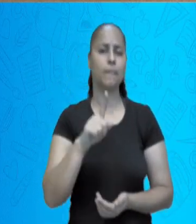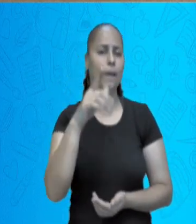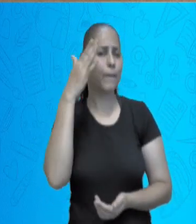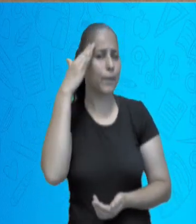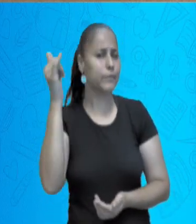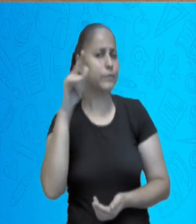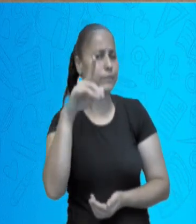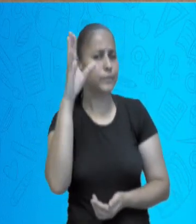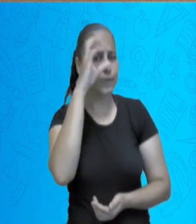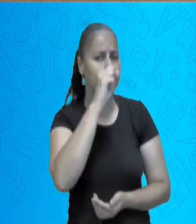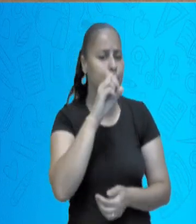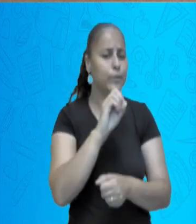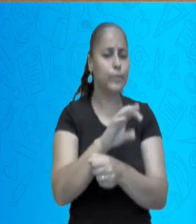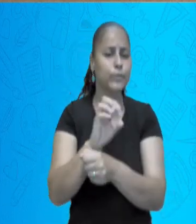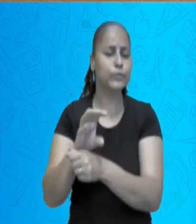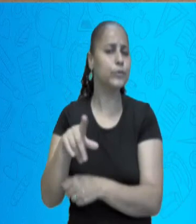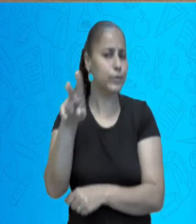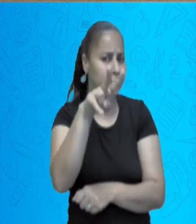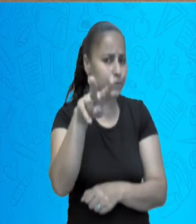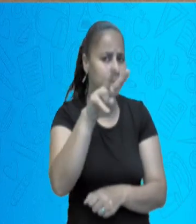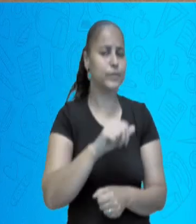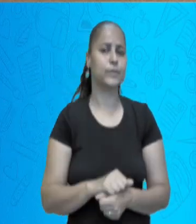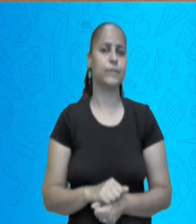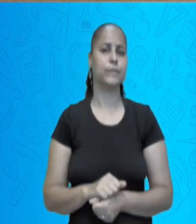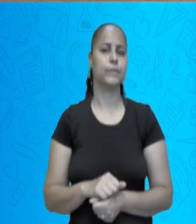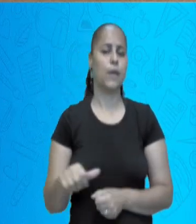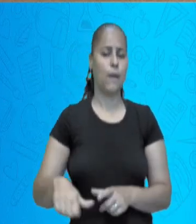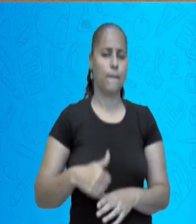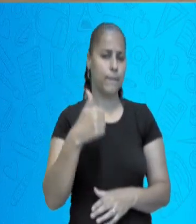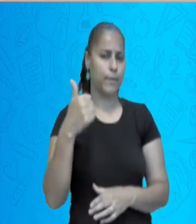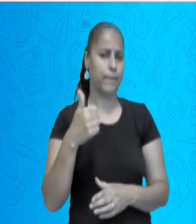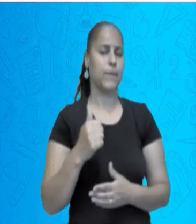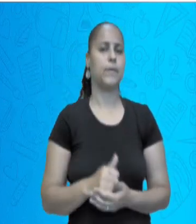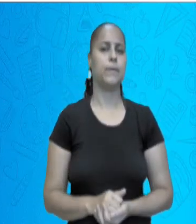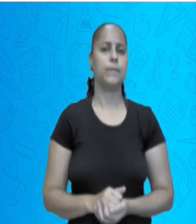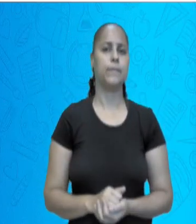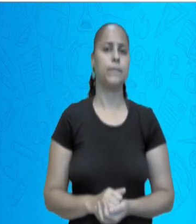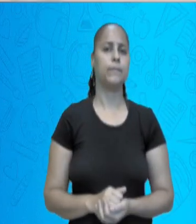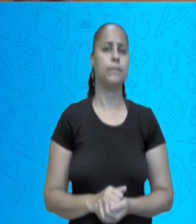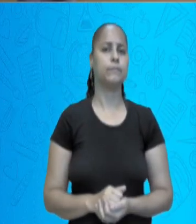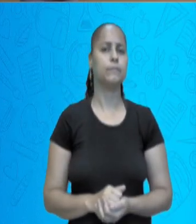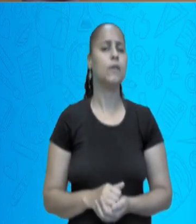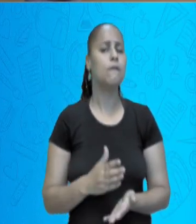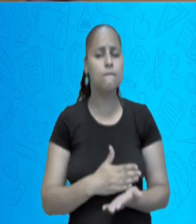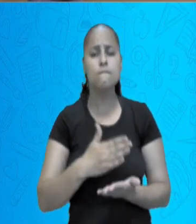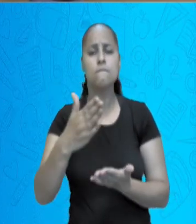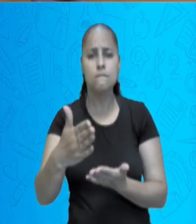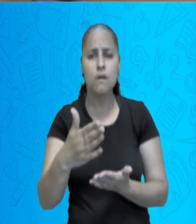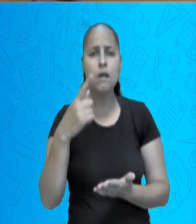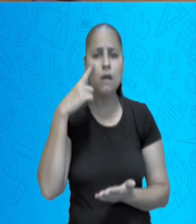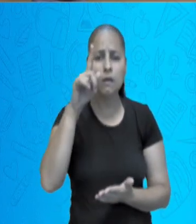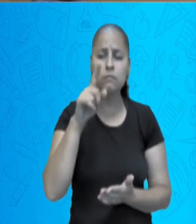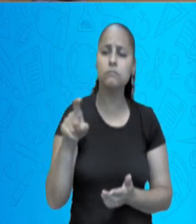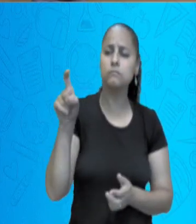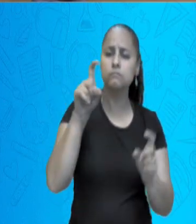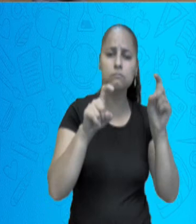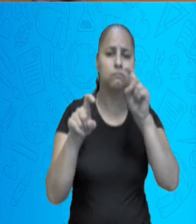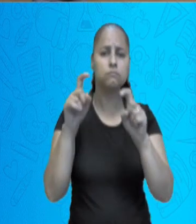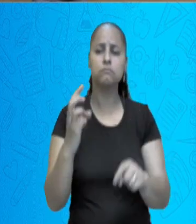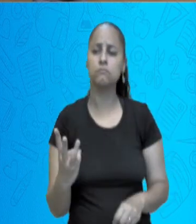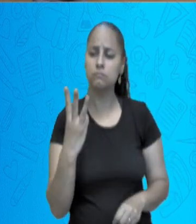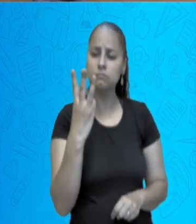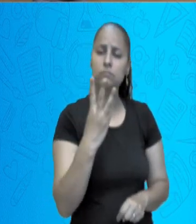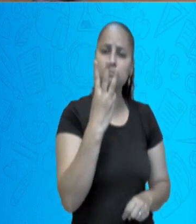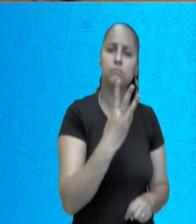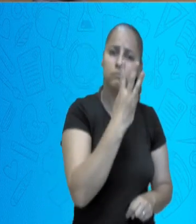certeza com algumas sugestões para você. Primeira sugestão, faça uma visita no site do Instituto Terra. O